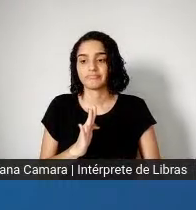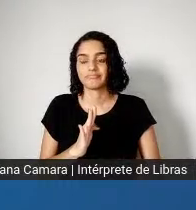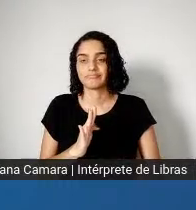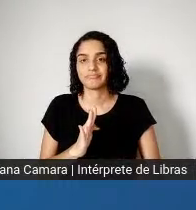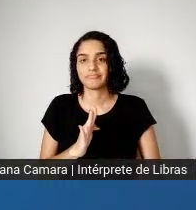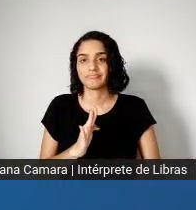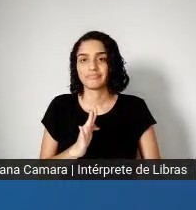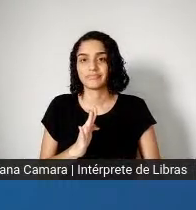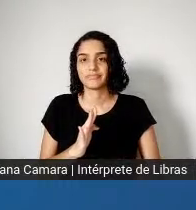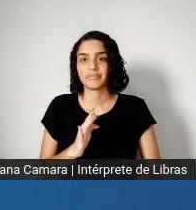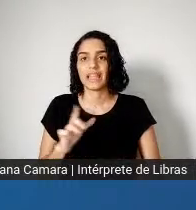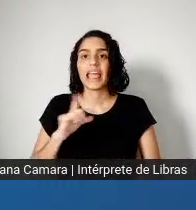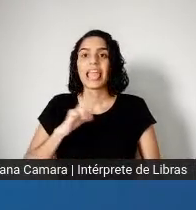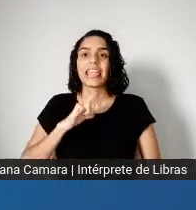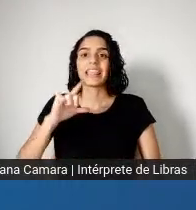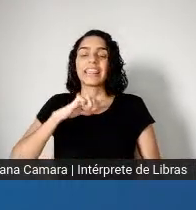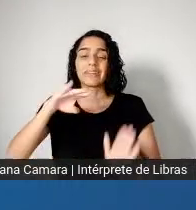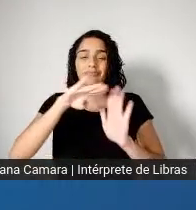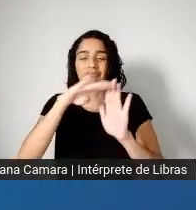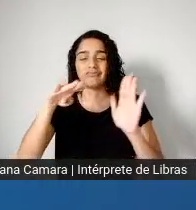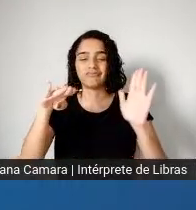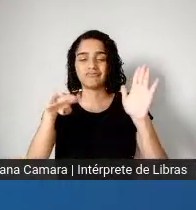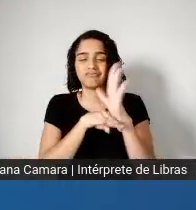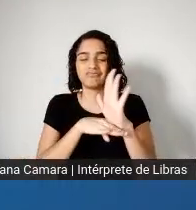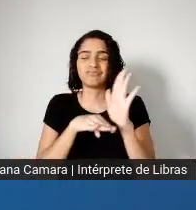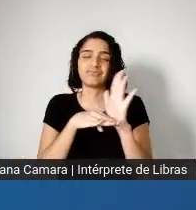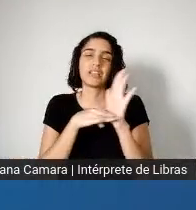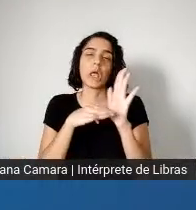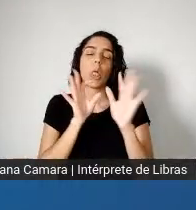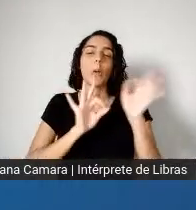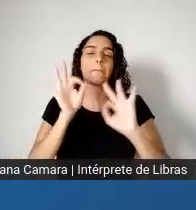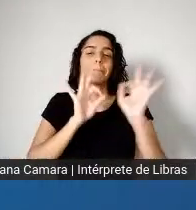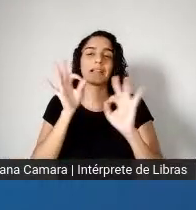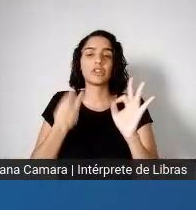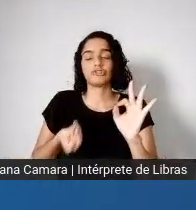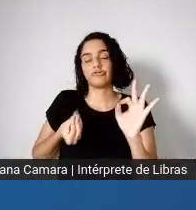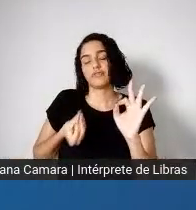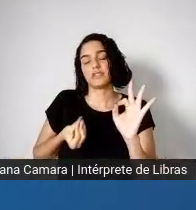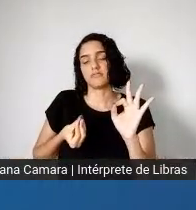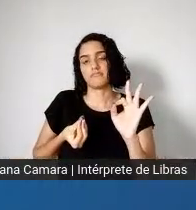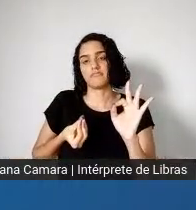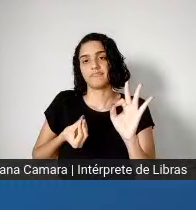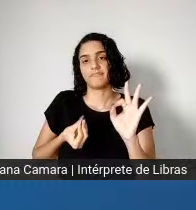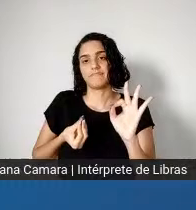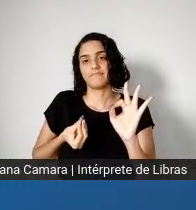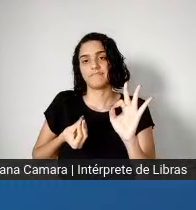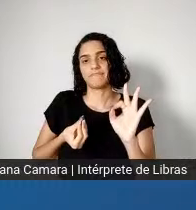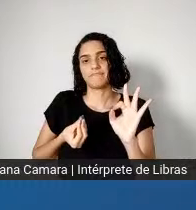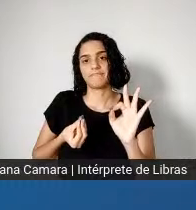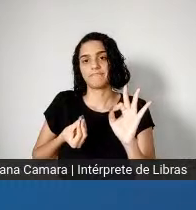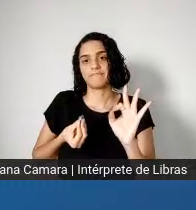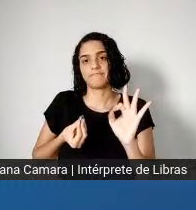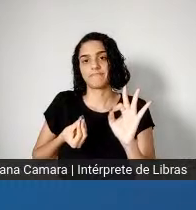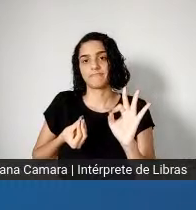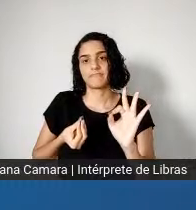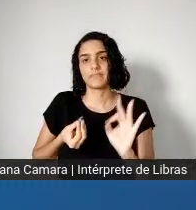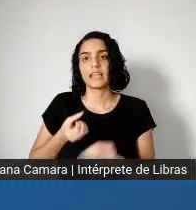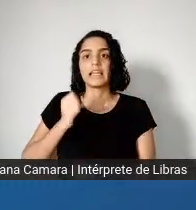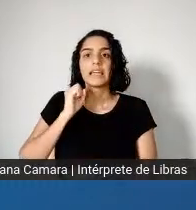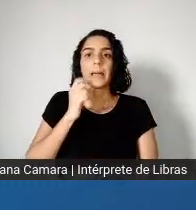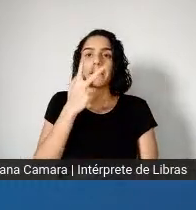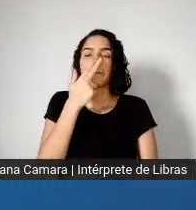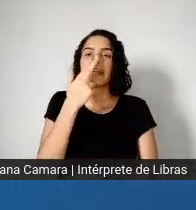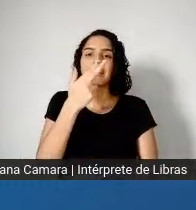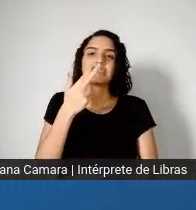expectativa de vida ao nascer, quando, nas últimas décadas, o Brasil vinha ganhando, se não me engano, meio ano